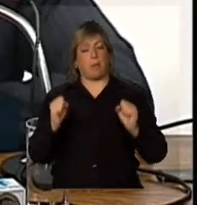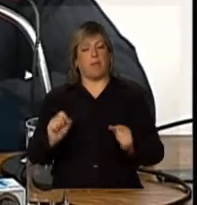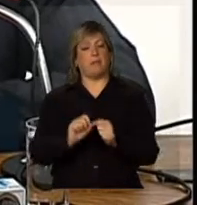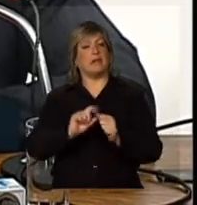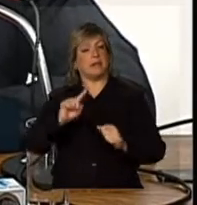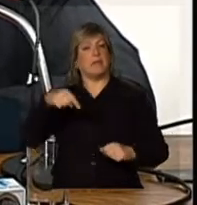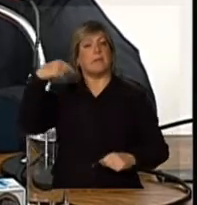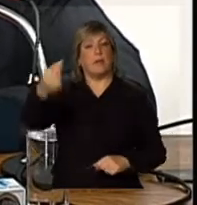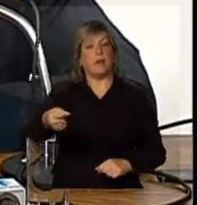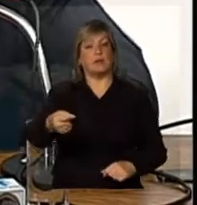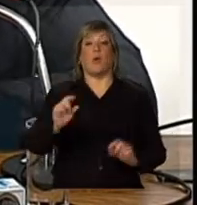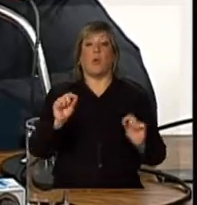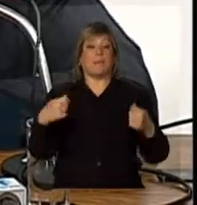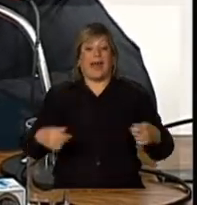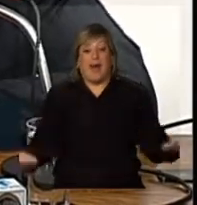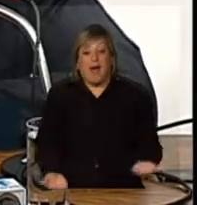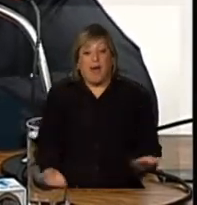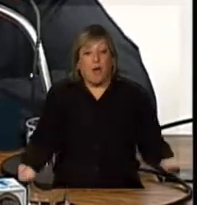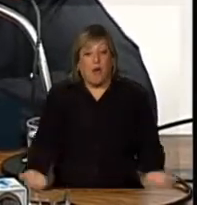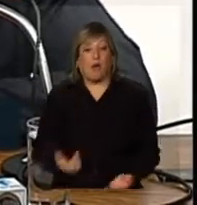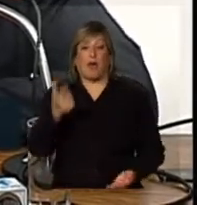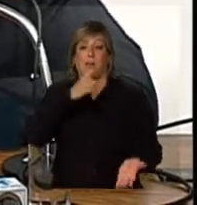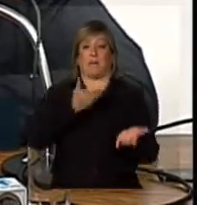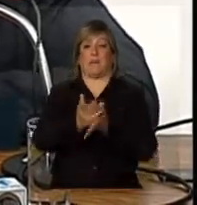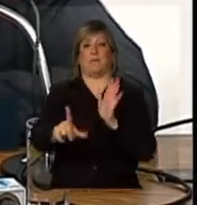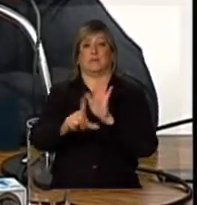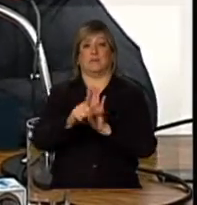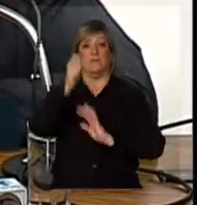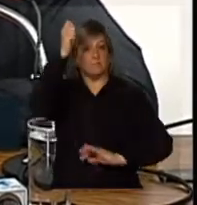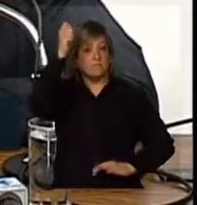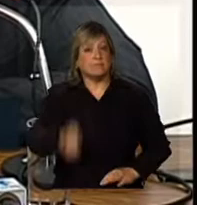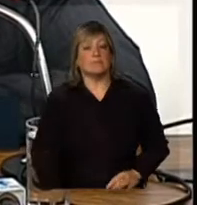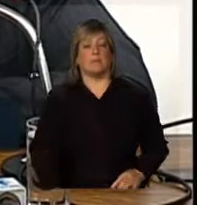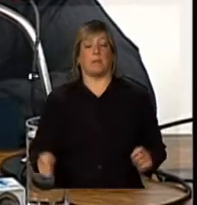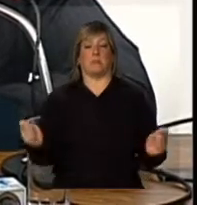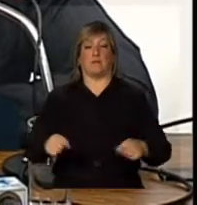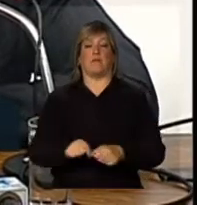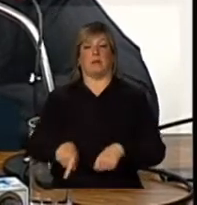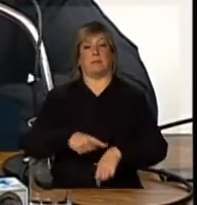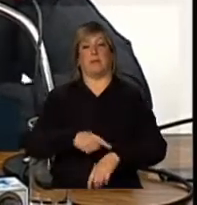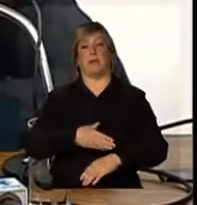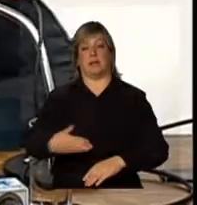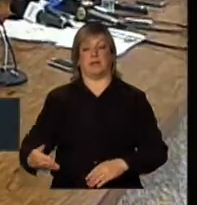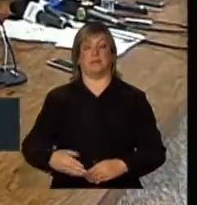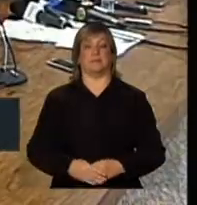é dessa instrumentalização agora para que pudéssemos atuar com mais rigor nesse período.